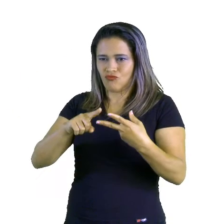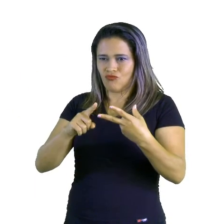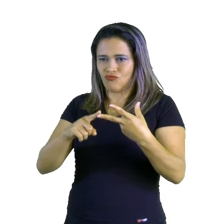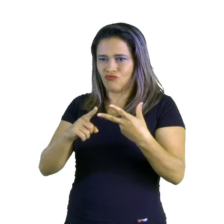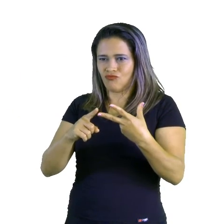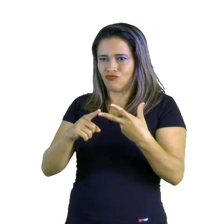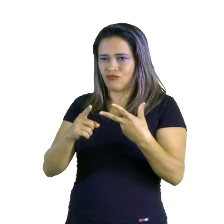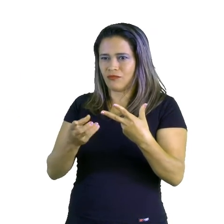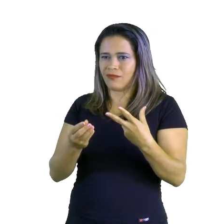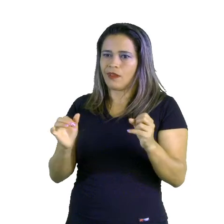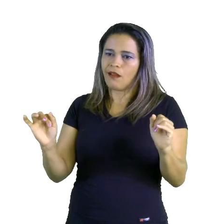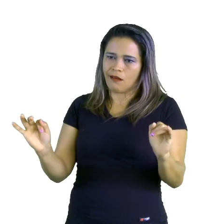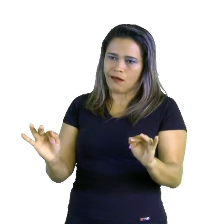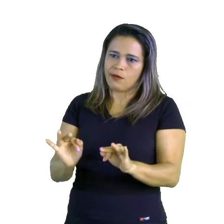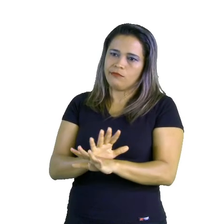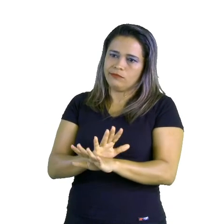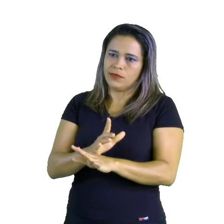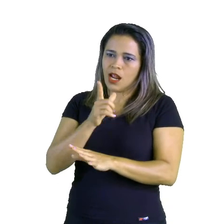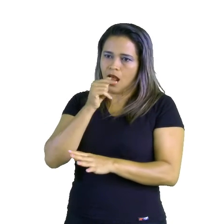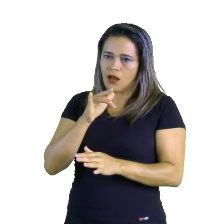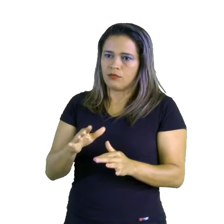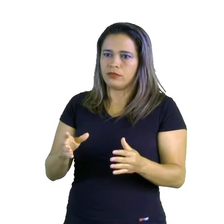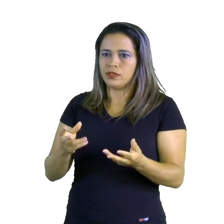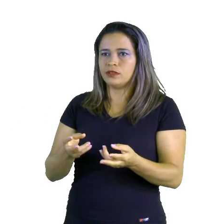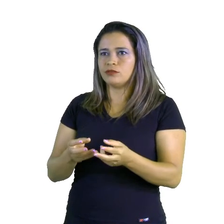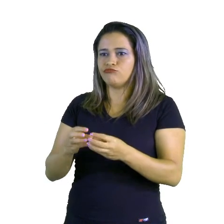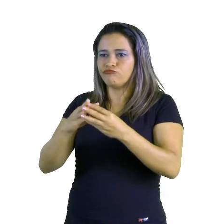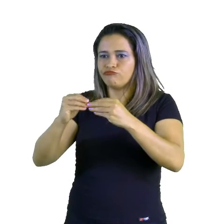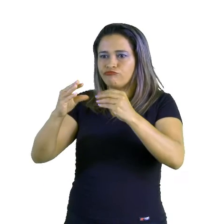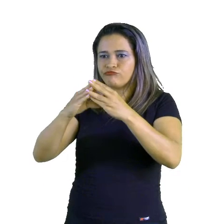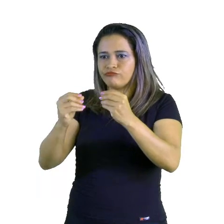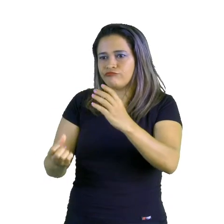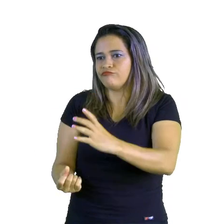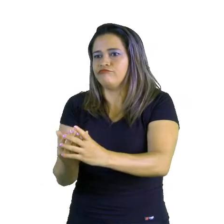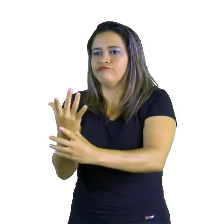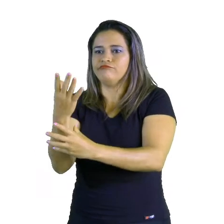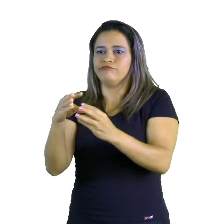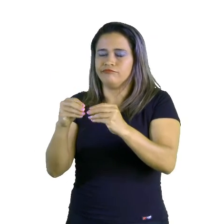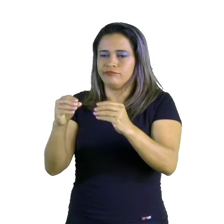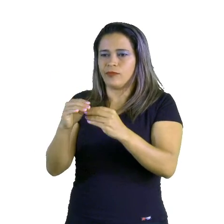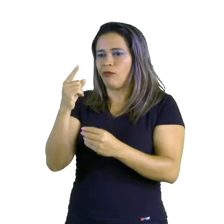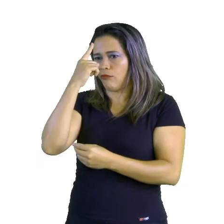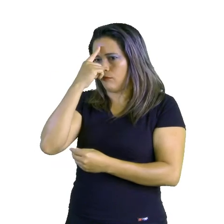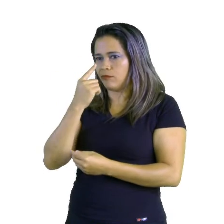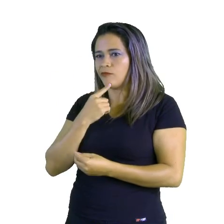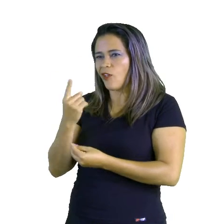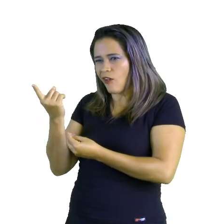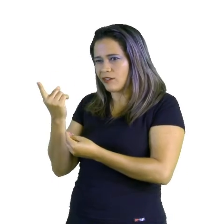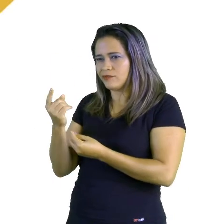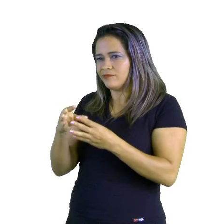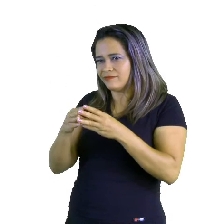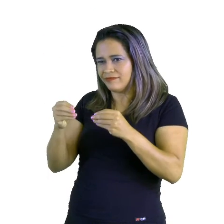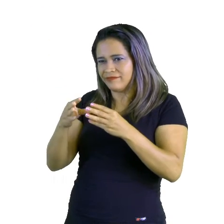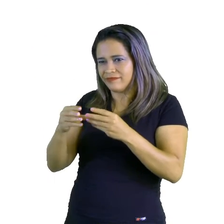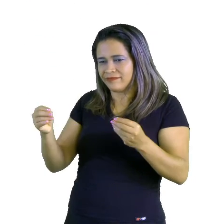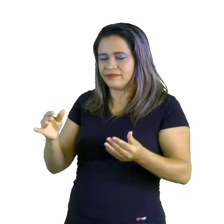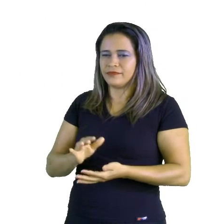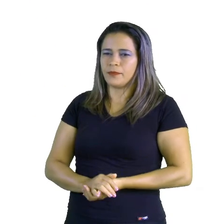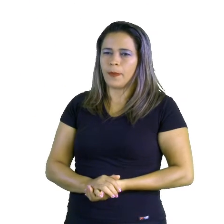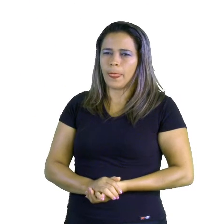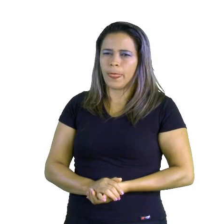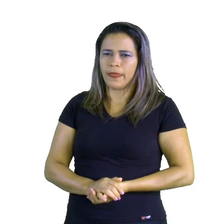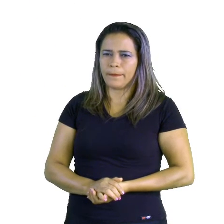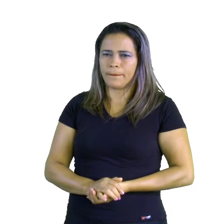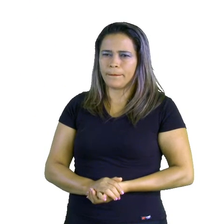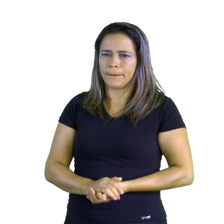o mar para fazer uma irrigação de algodão. Que é por isso que tem a imagem do algodãozinho. No Oriente Médio,